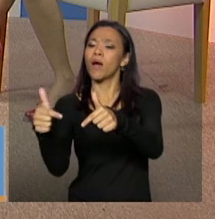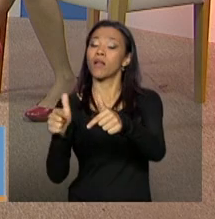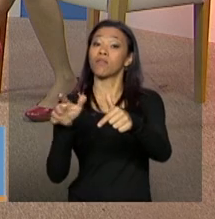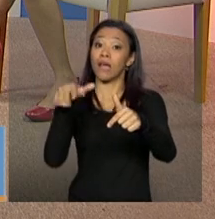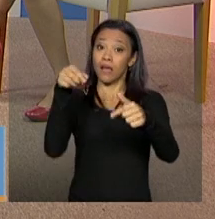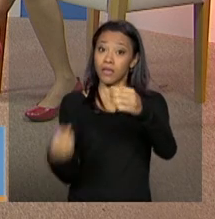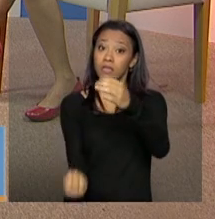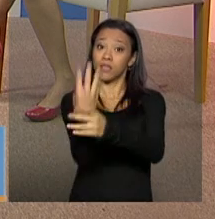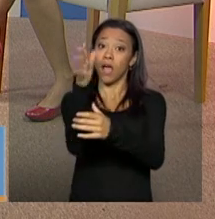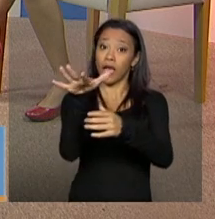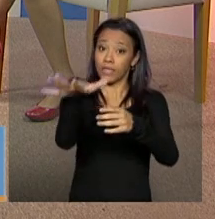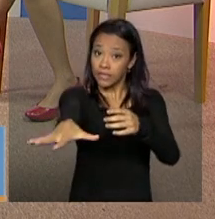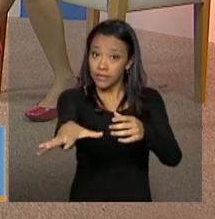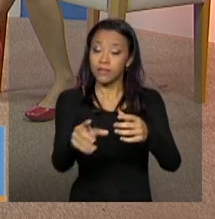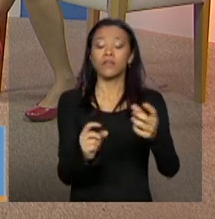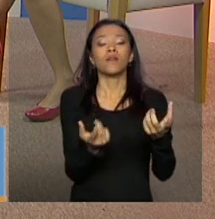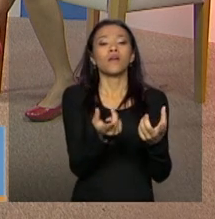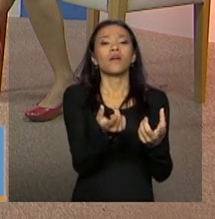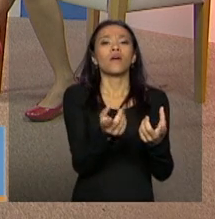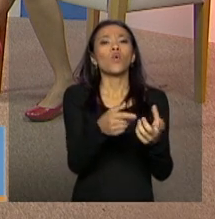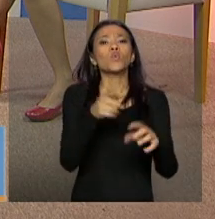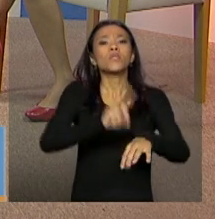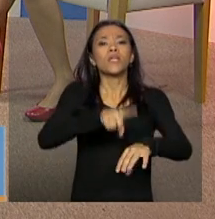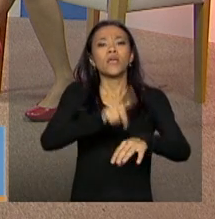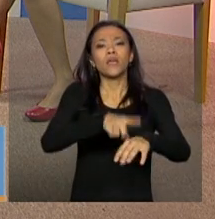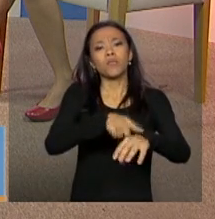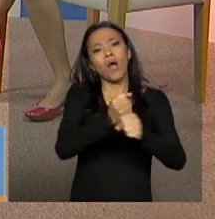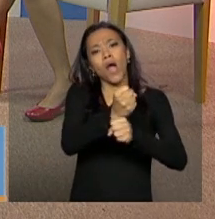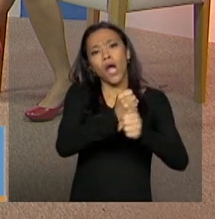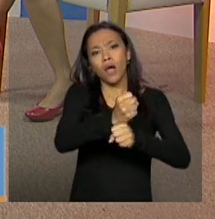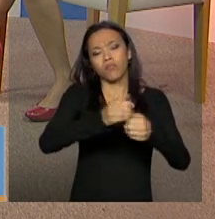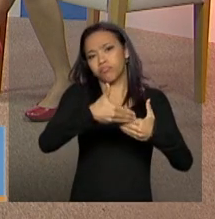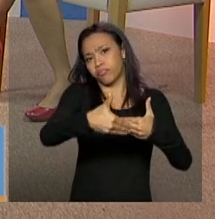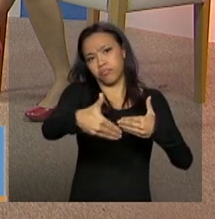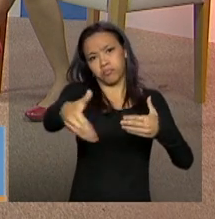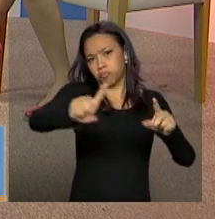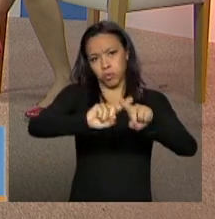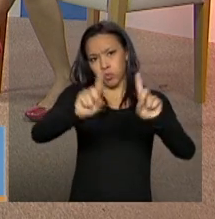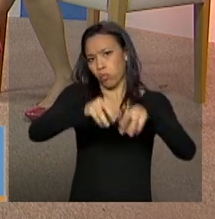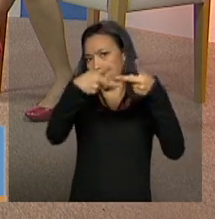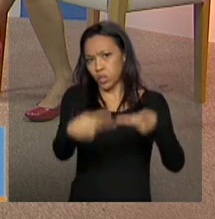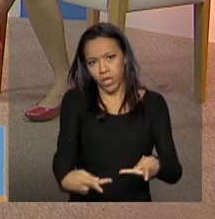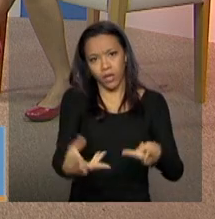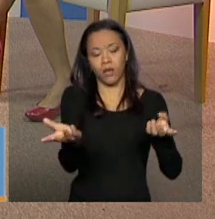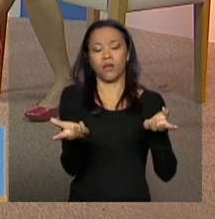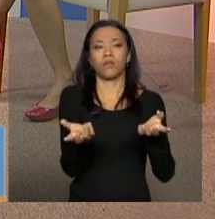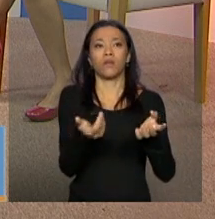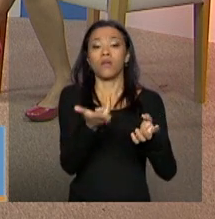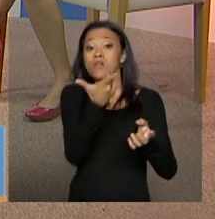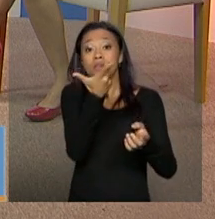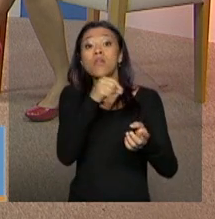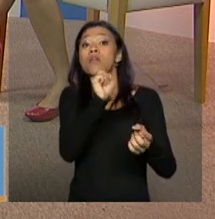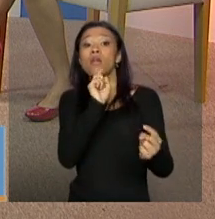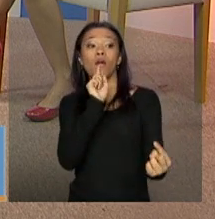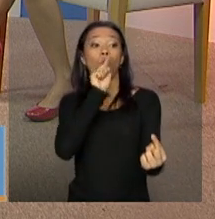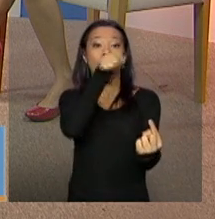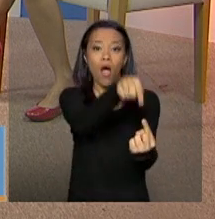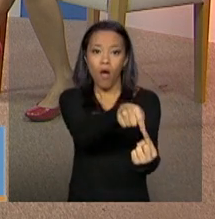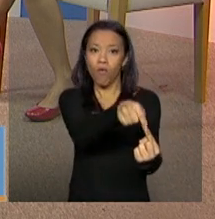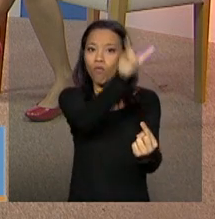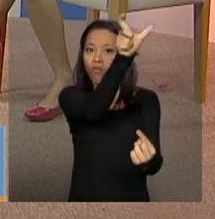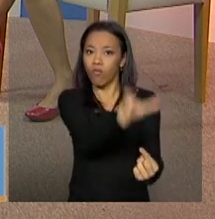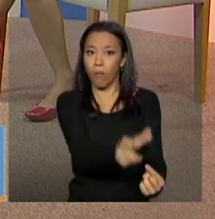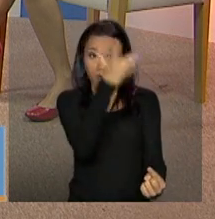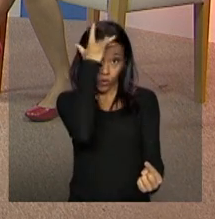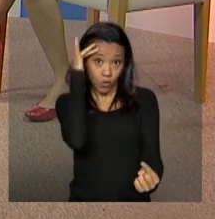qual o prazo de implementação de um programa, de um projeto, qual o público a ser alcançado. Muito bem,